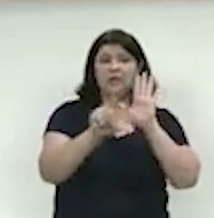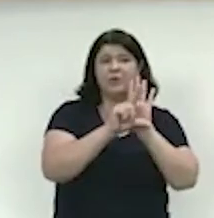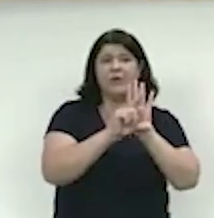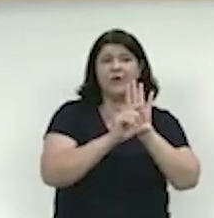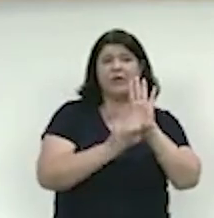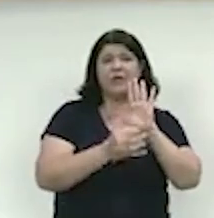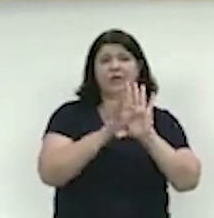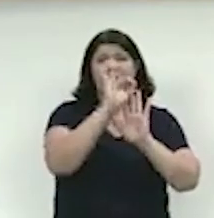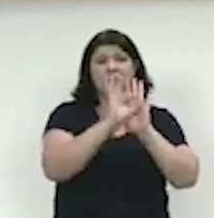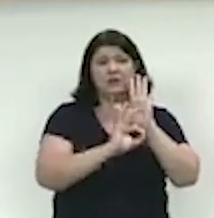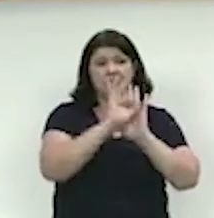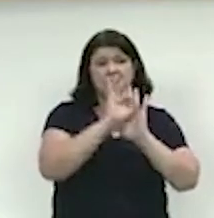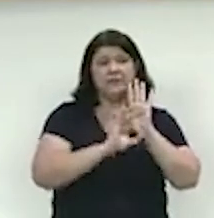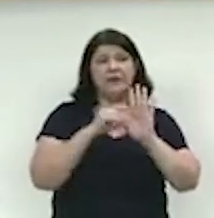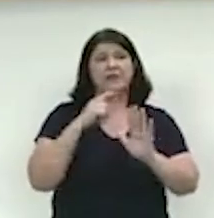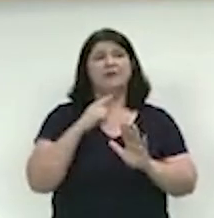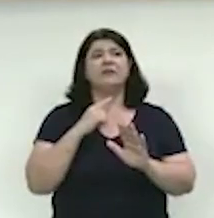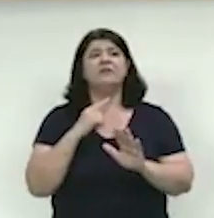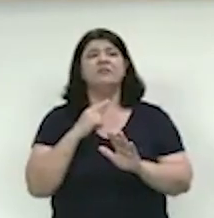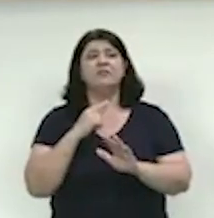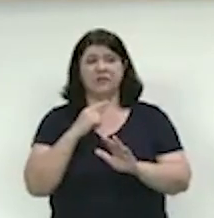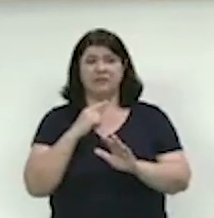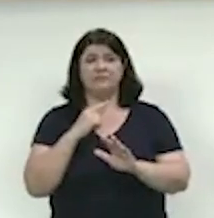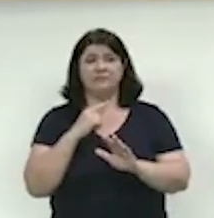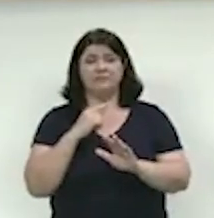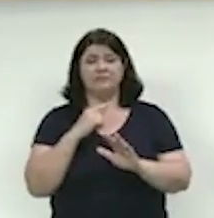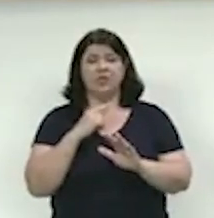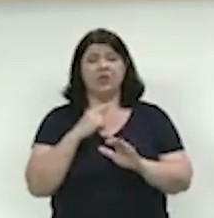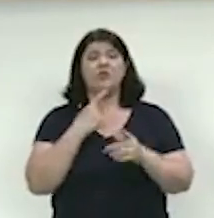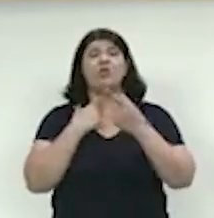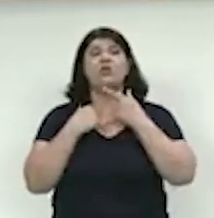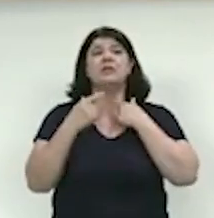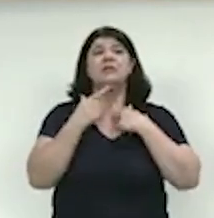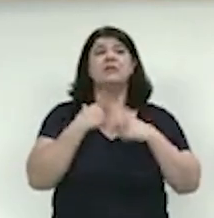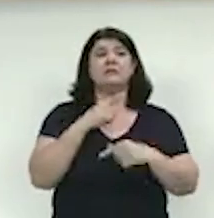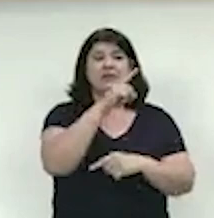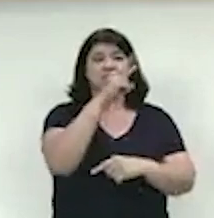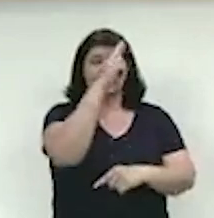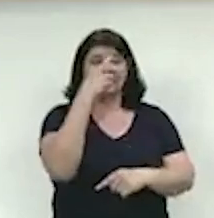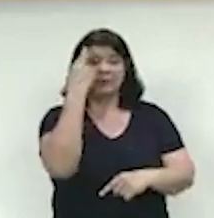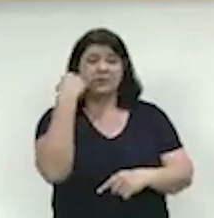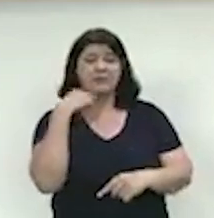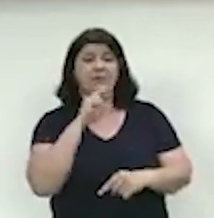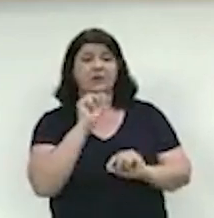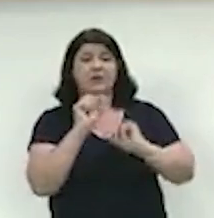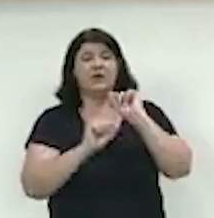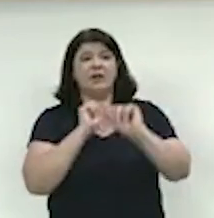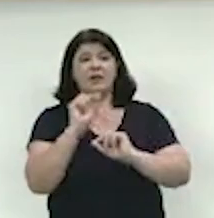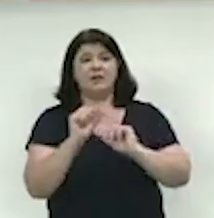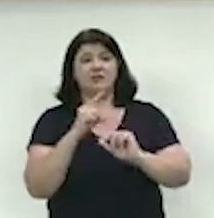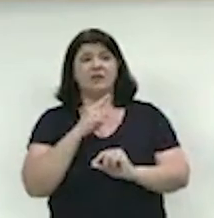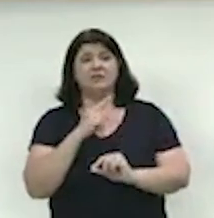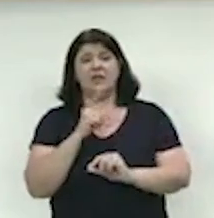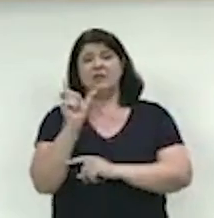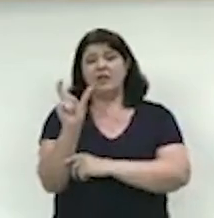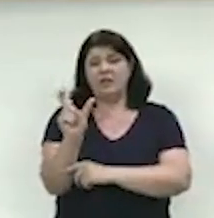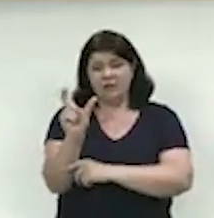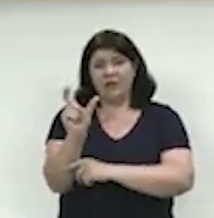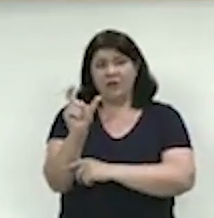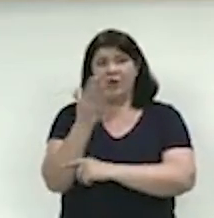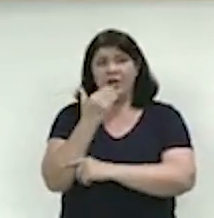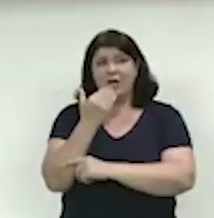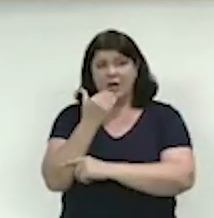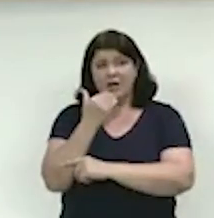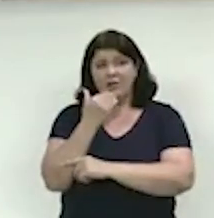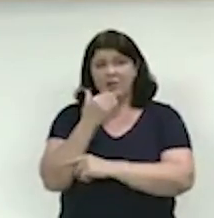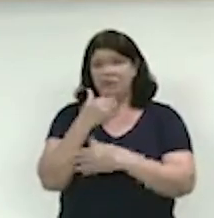caso haja a real intenção da prefeita municipal conceder o auxílio, o vale